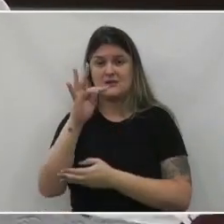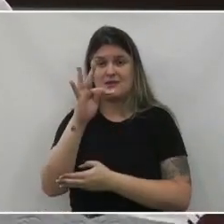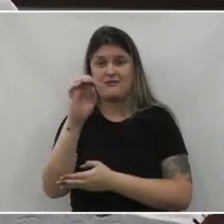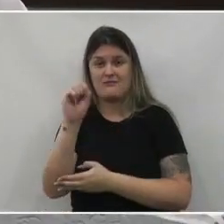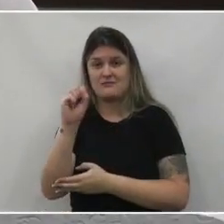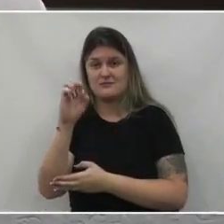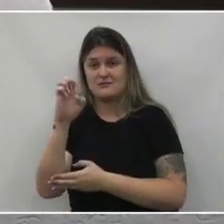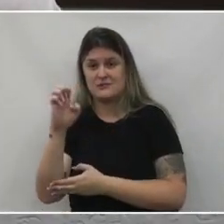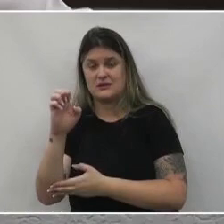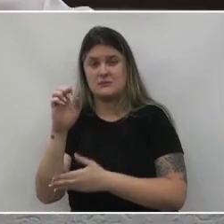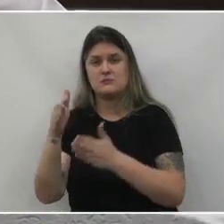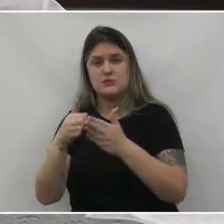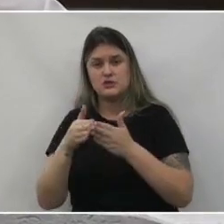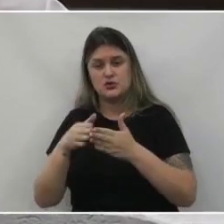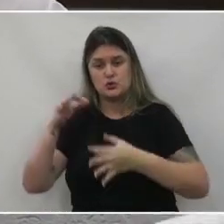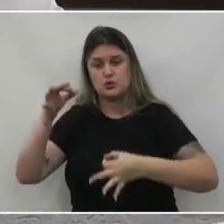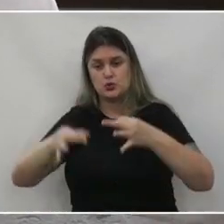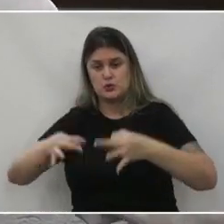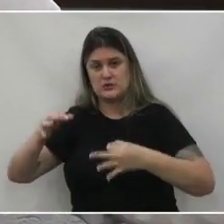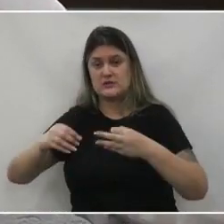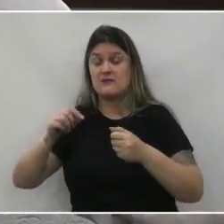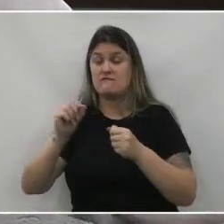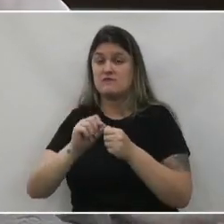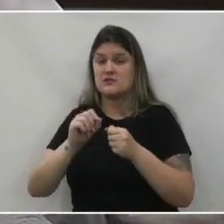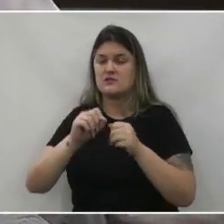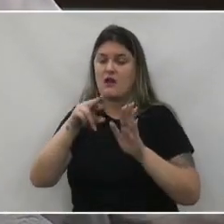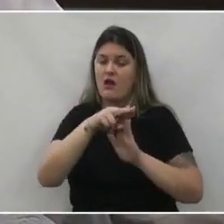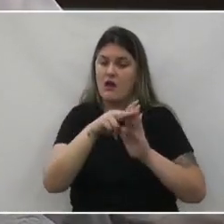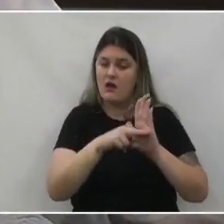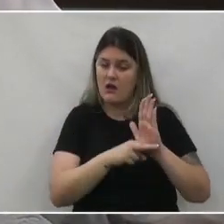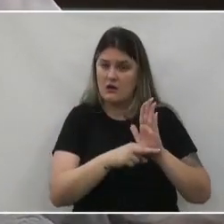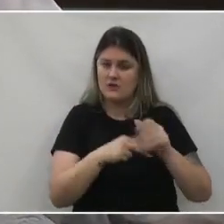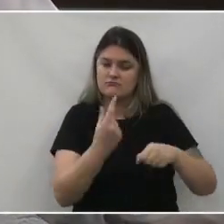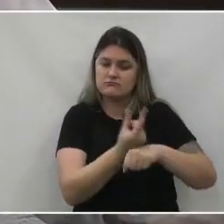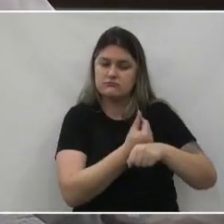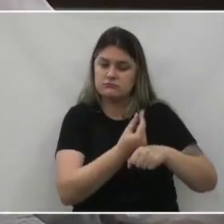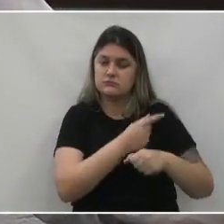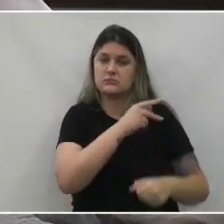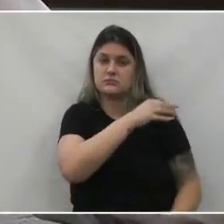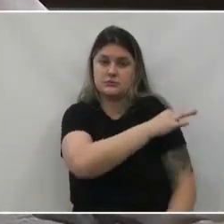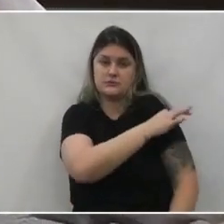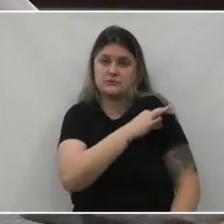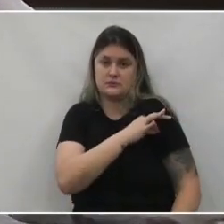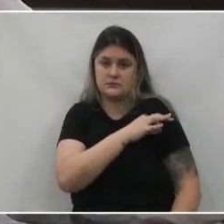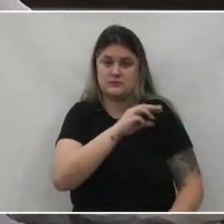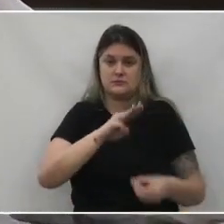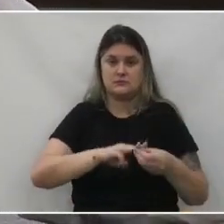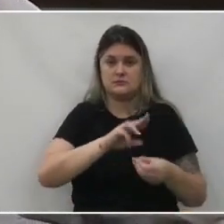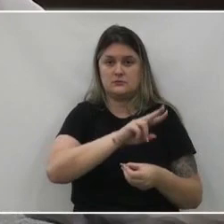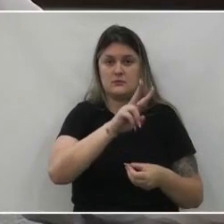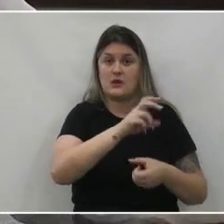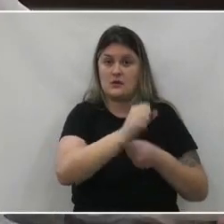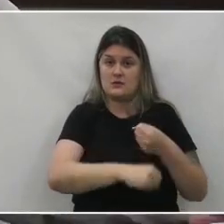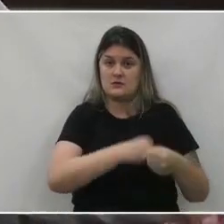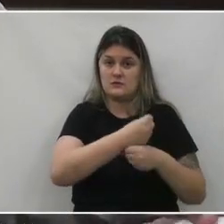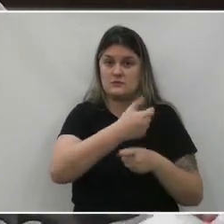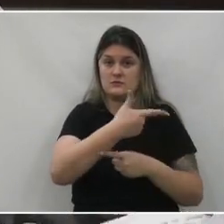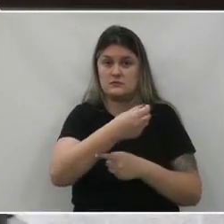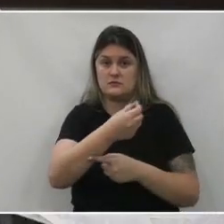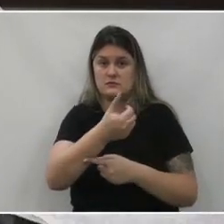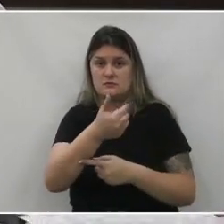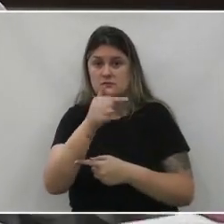recomendou o julgamento pela regularidade das contas do prefeito municipal de união da vitória exercício de 2017